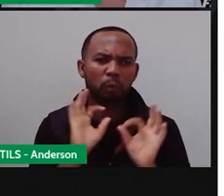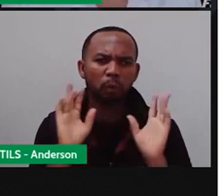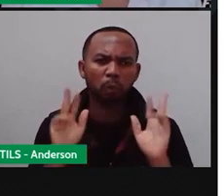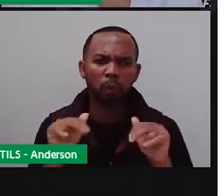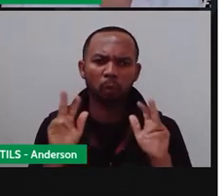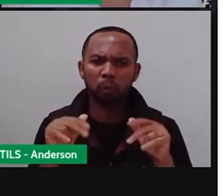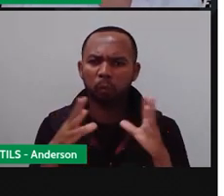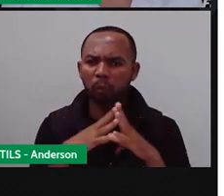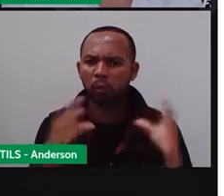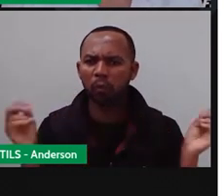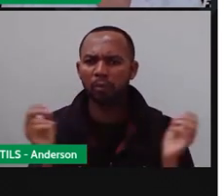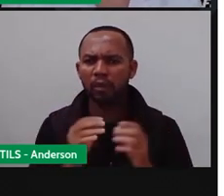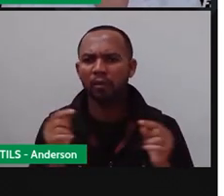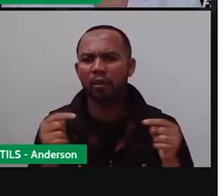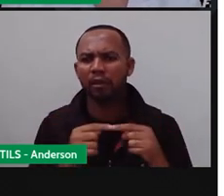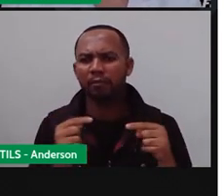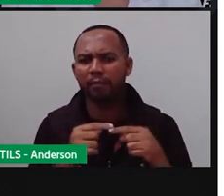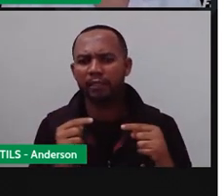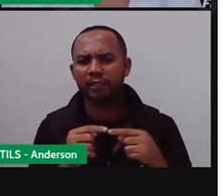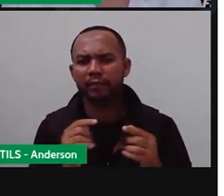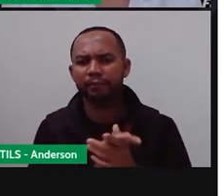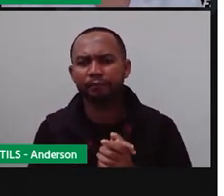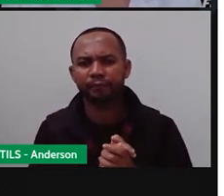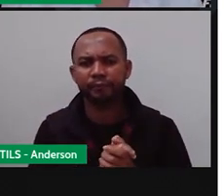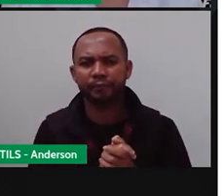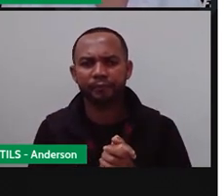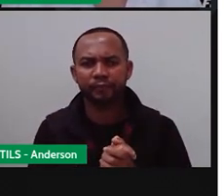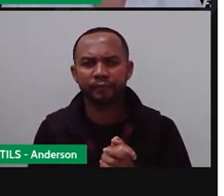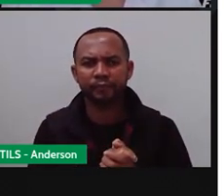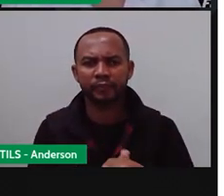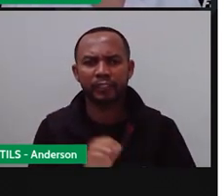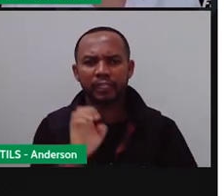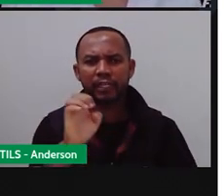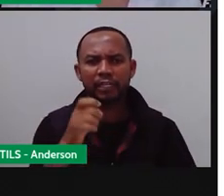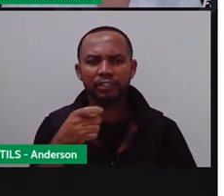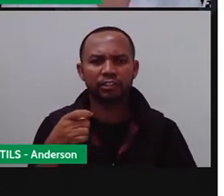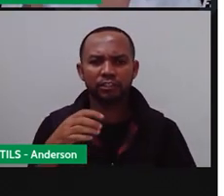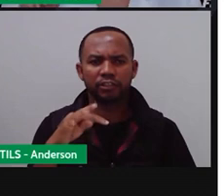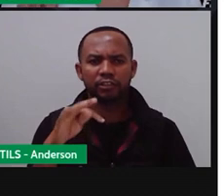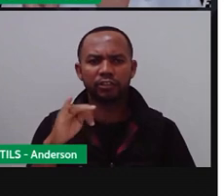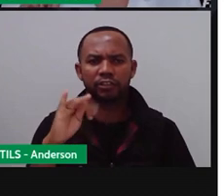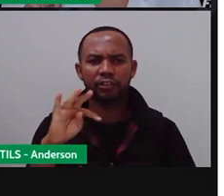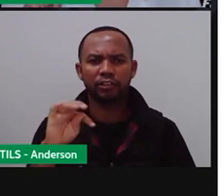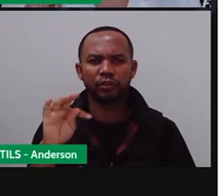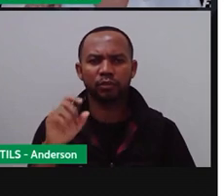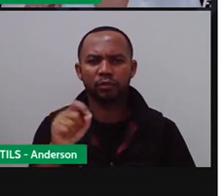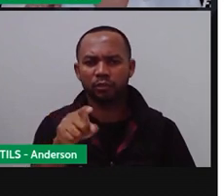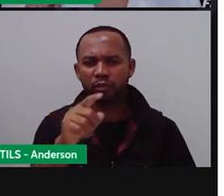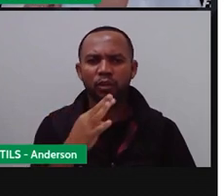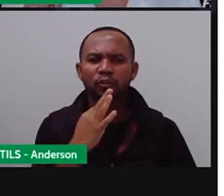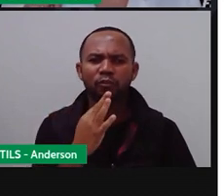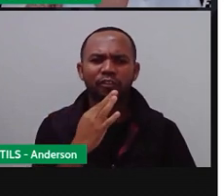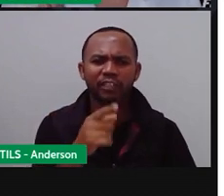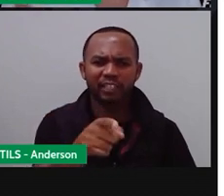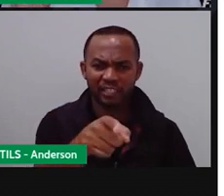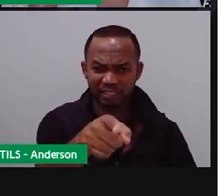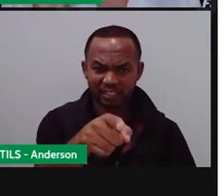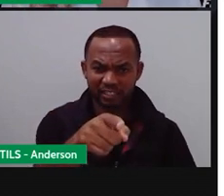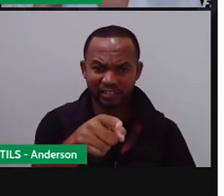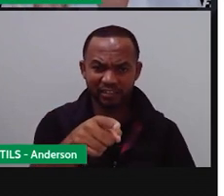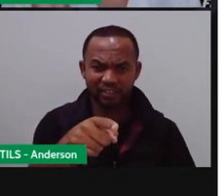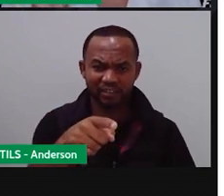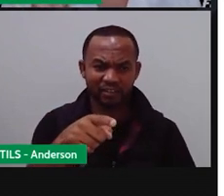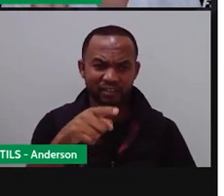Bom, e o que seria esse animal extinto? O tigre, dente de sabre, lá quem assistiu a que era do gelo? Pois é.